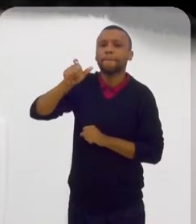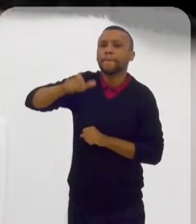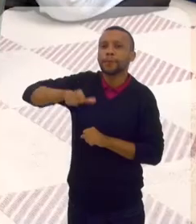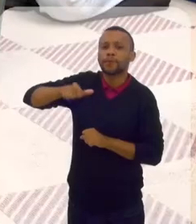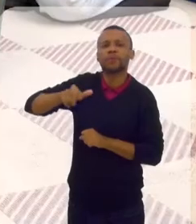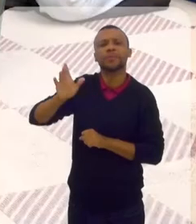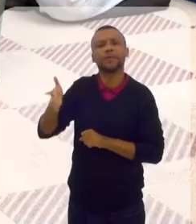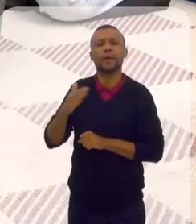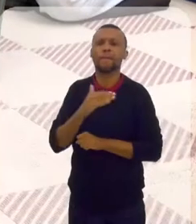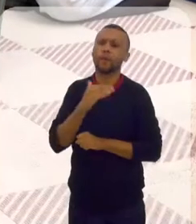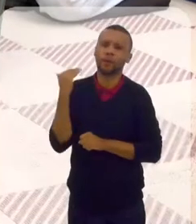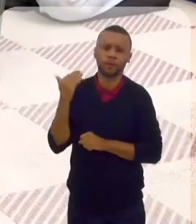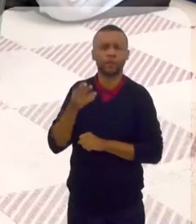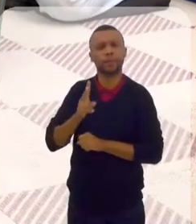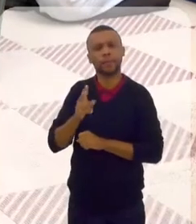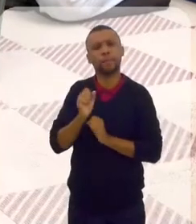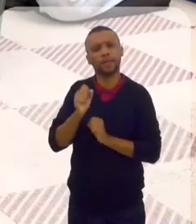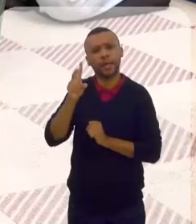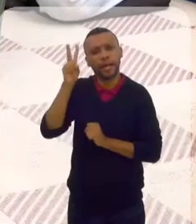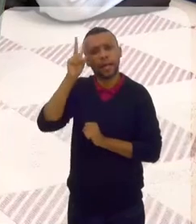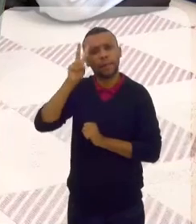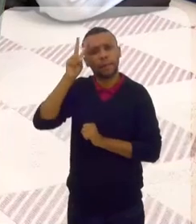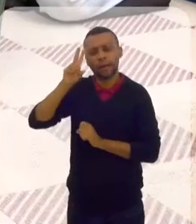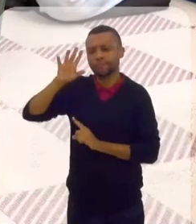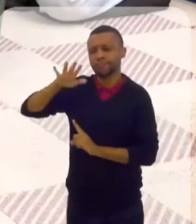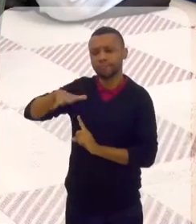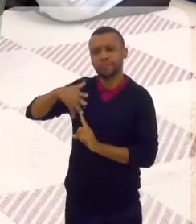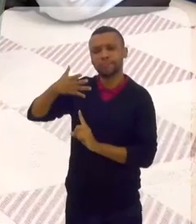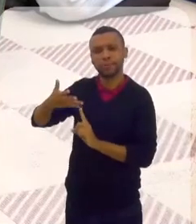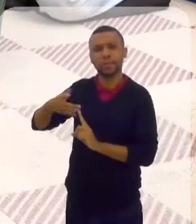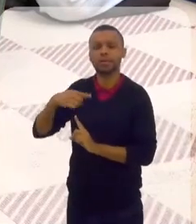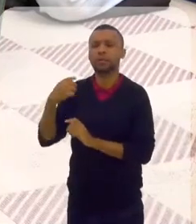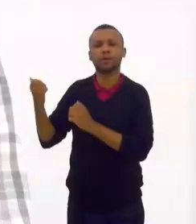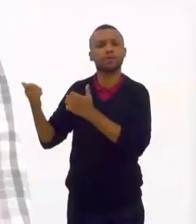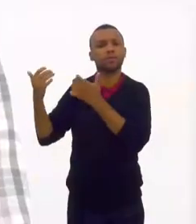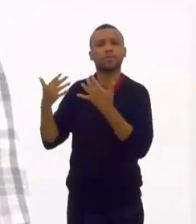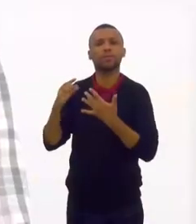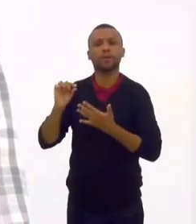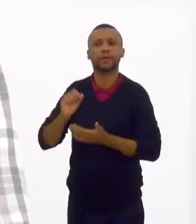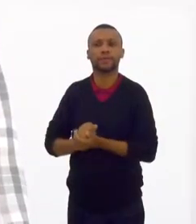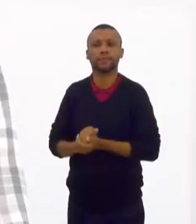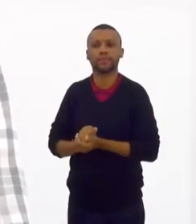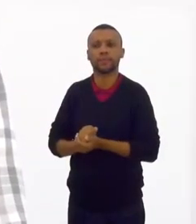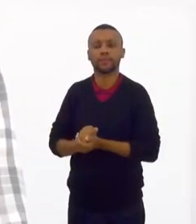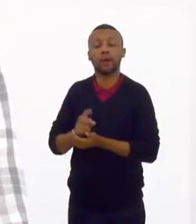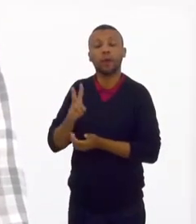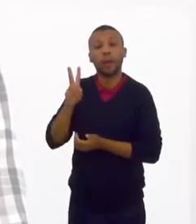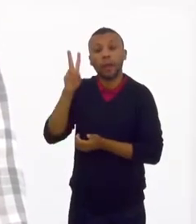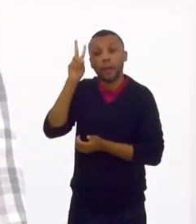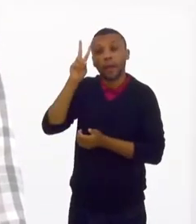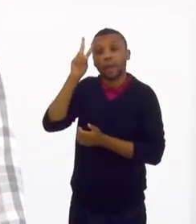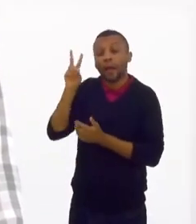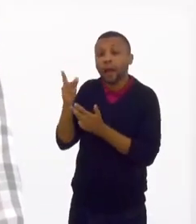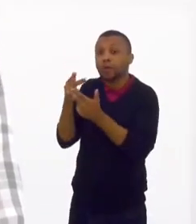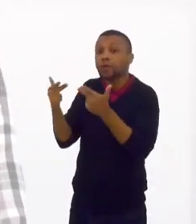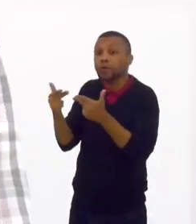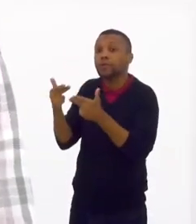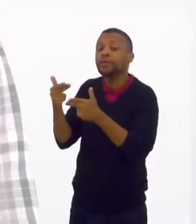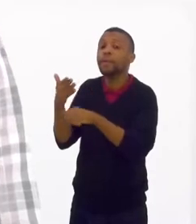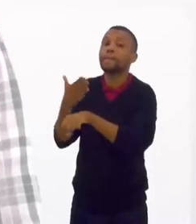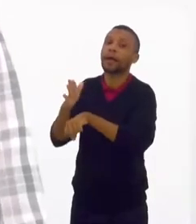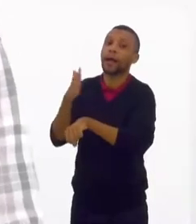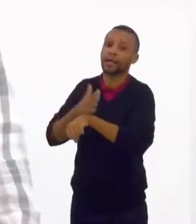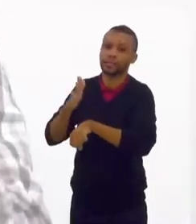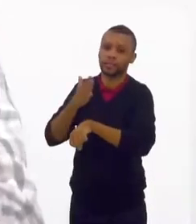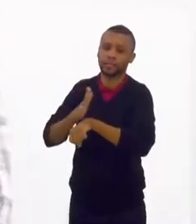mortas... Sempre pode lembrar. Porque, de prática, a gente fala o seguinte. Não lembre as coisas práticas que pessoas